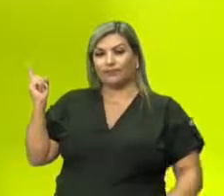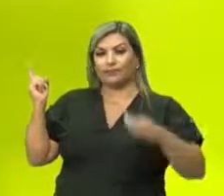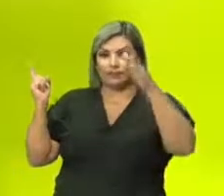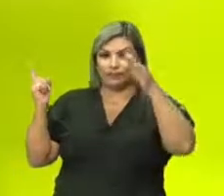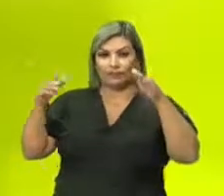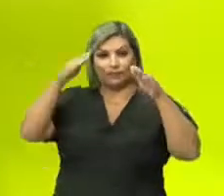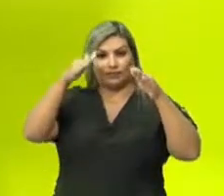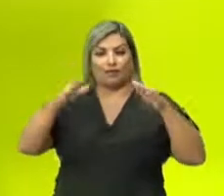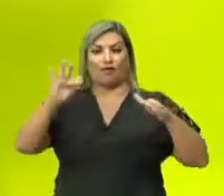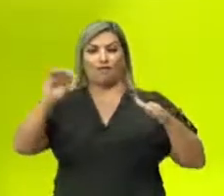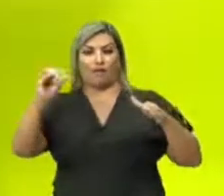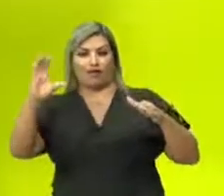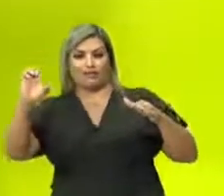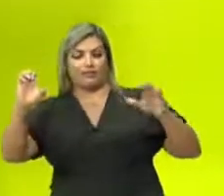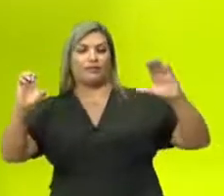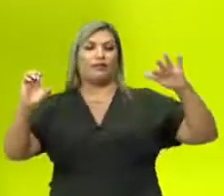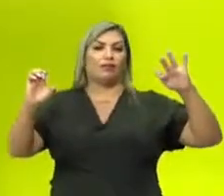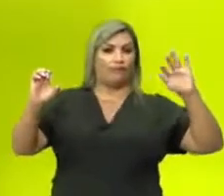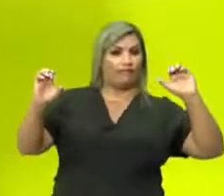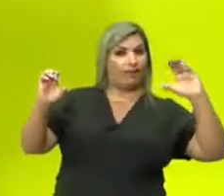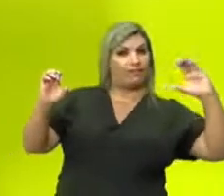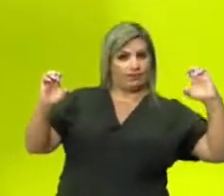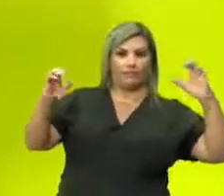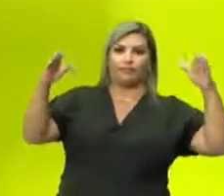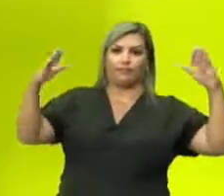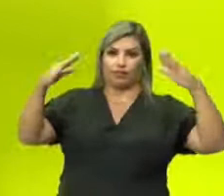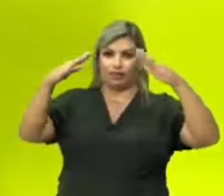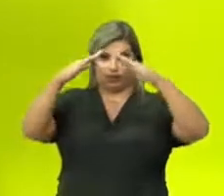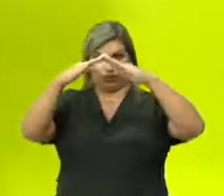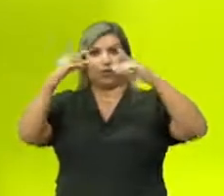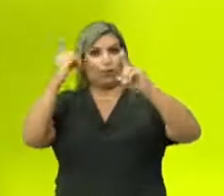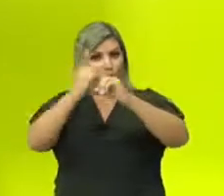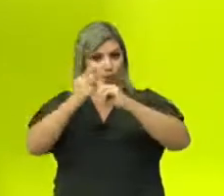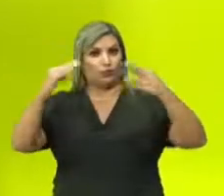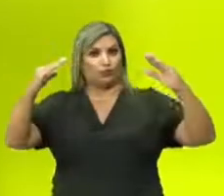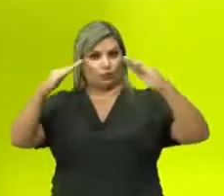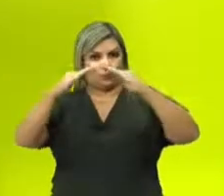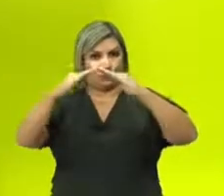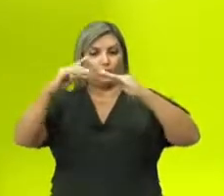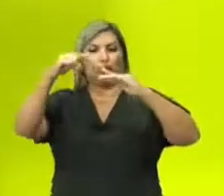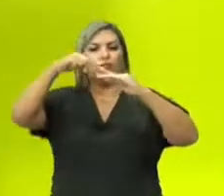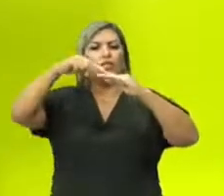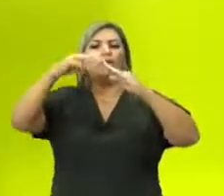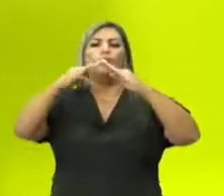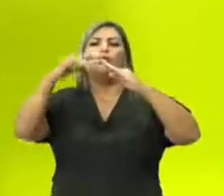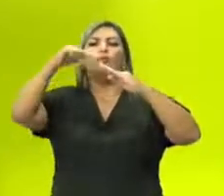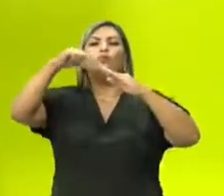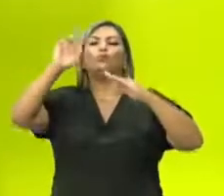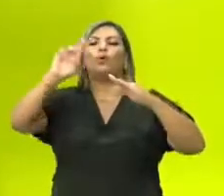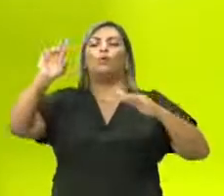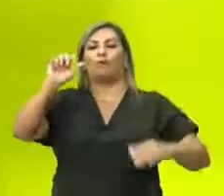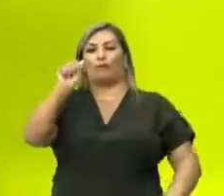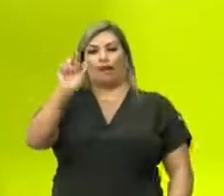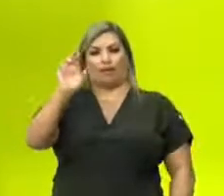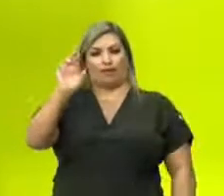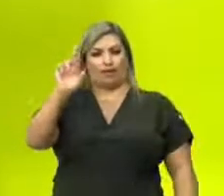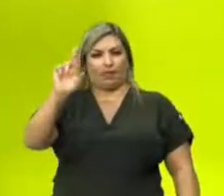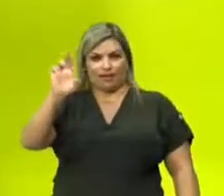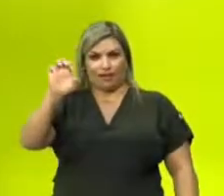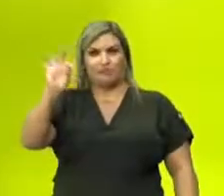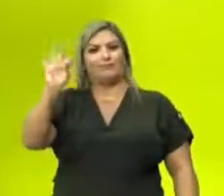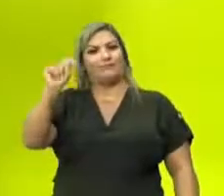isso aqui é outra face. Aqui, no encontro de faces, estão a aresta, tá? Esta aresta,